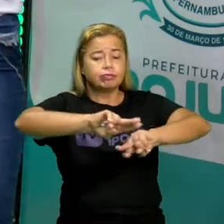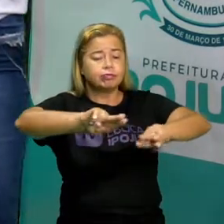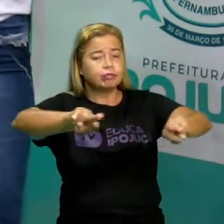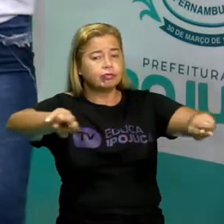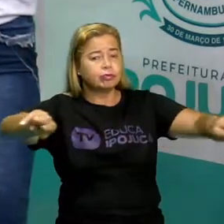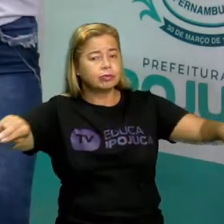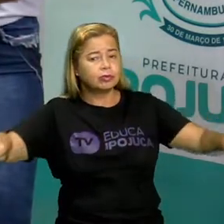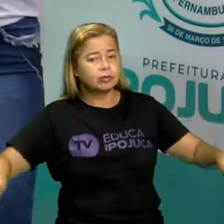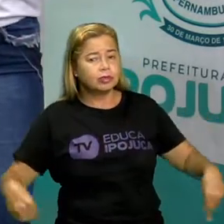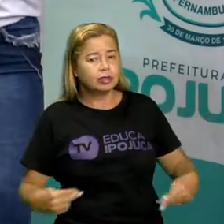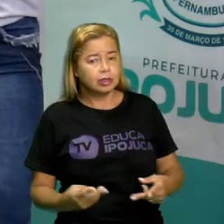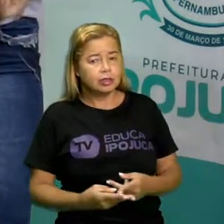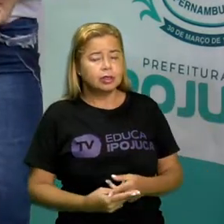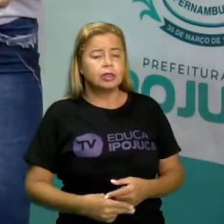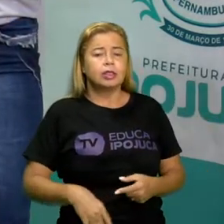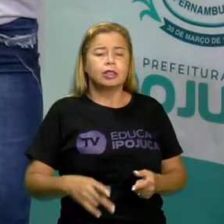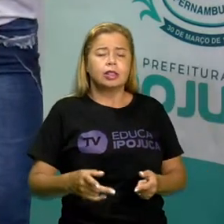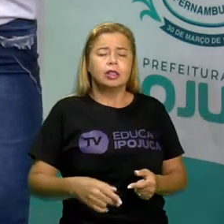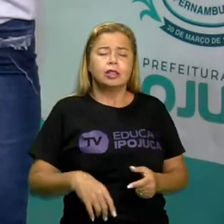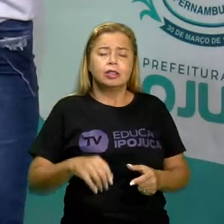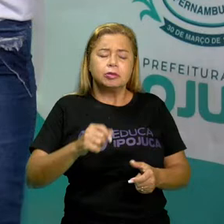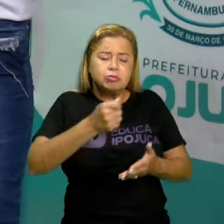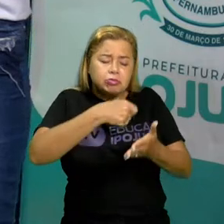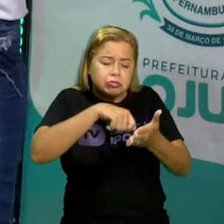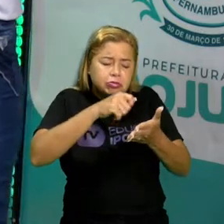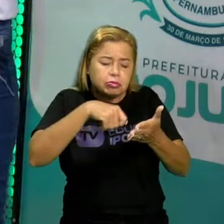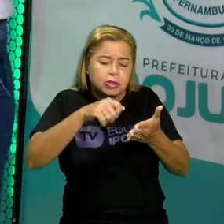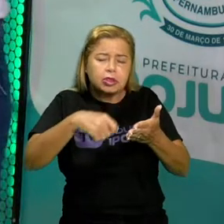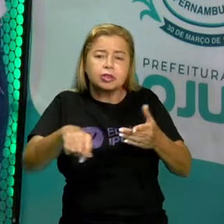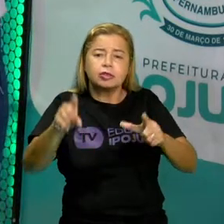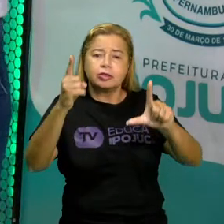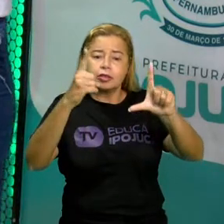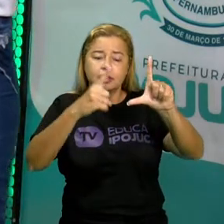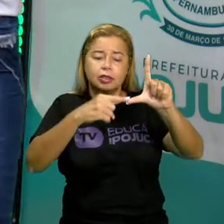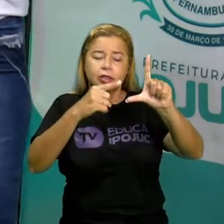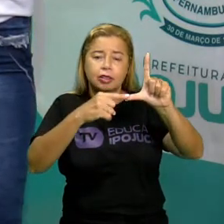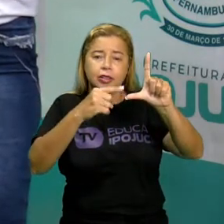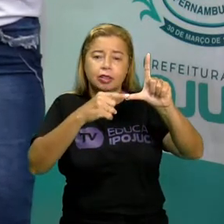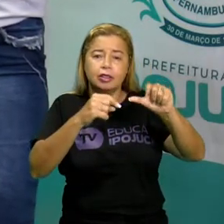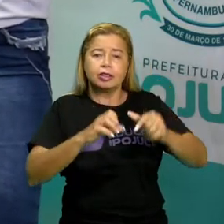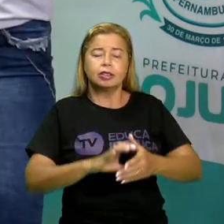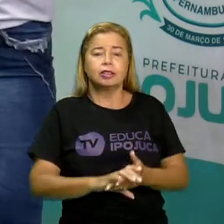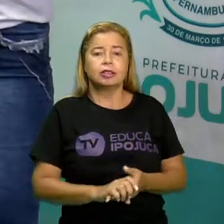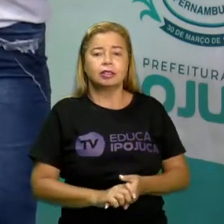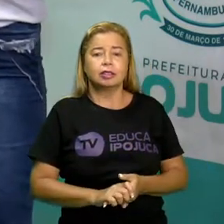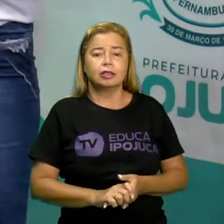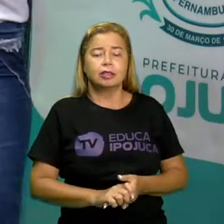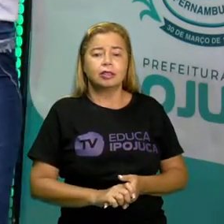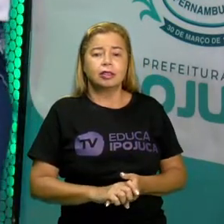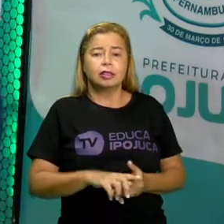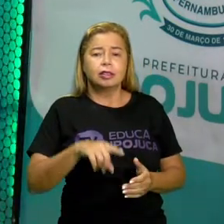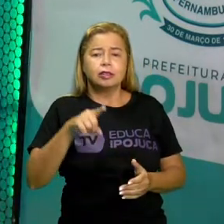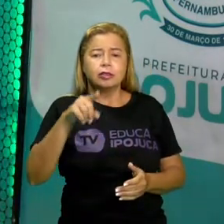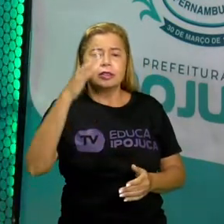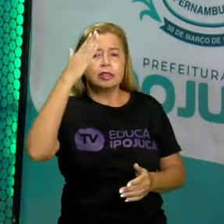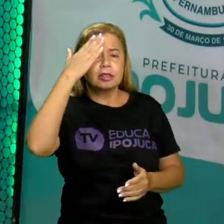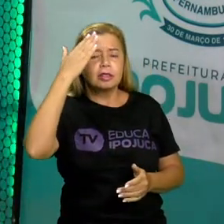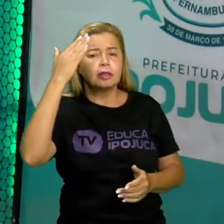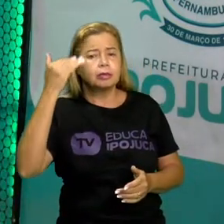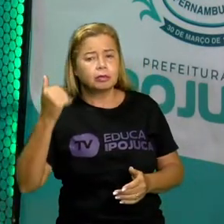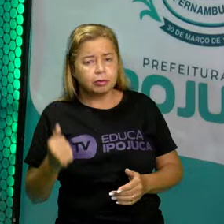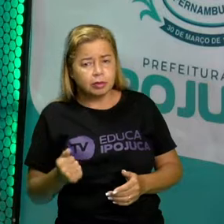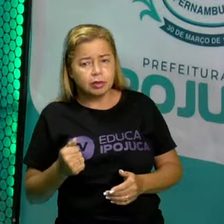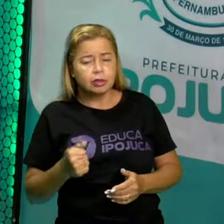escrevermos a mesma letra. Vocês sabiam que as letras, elas podem